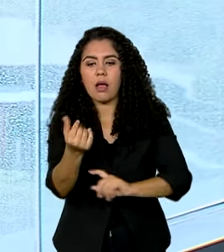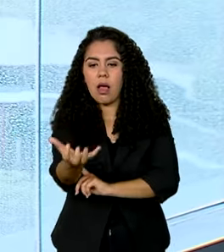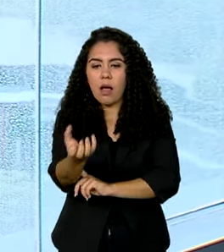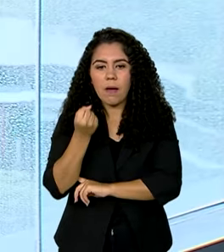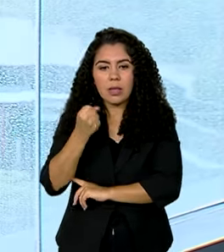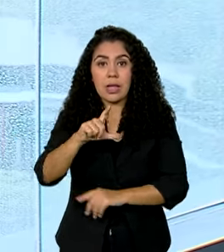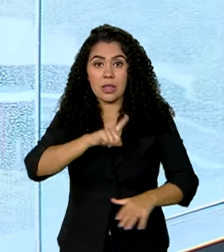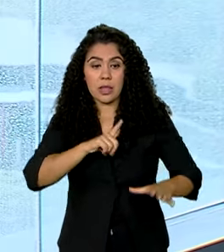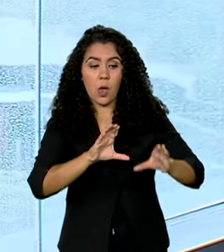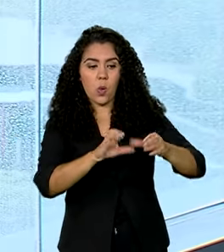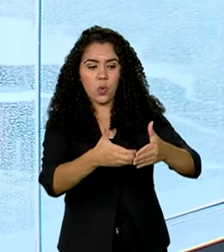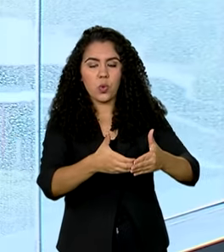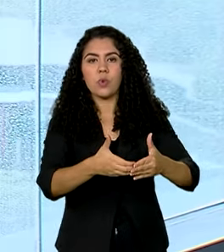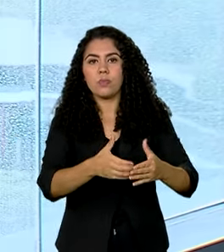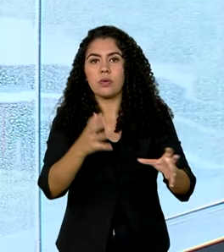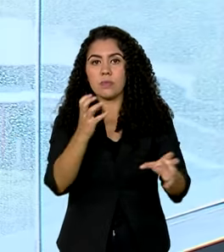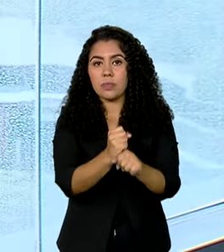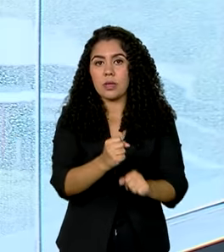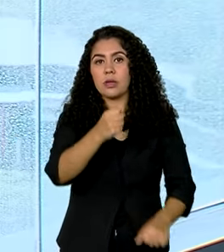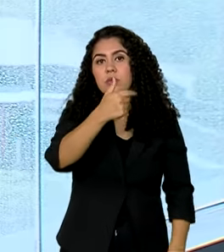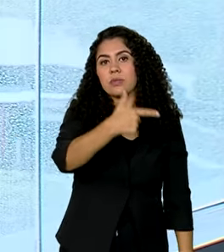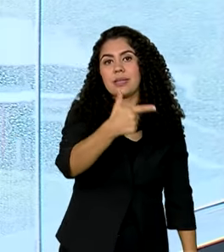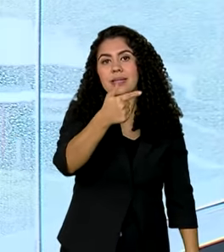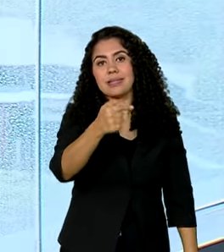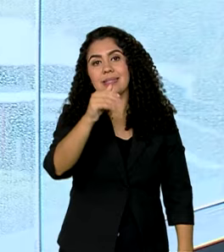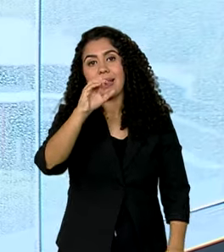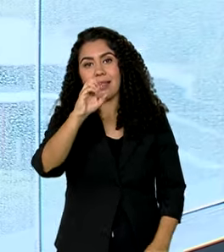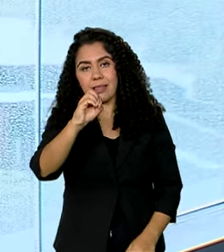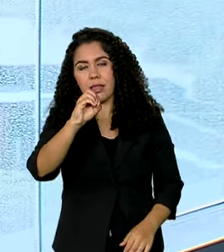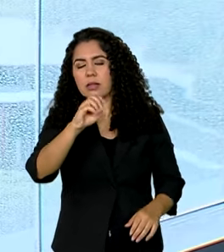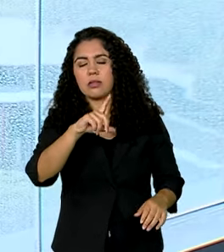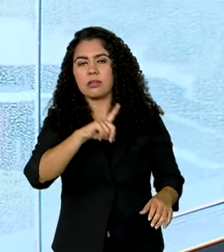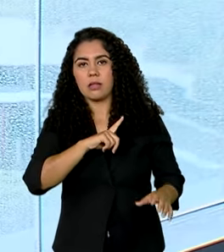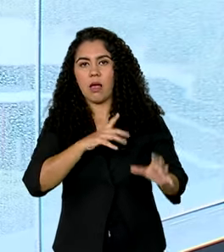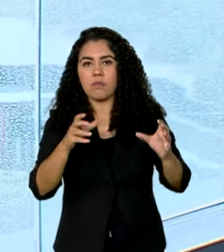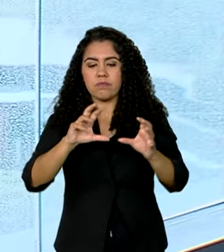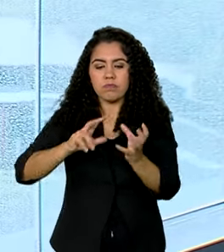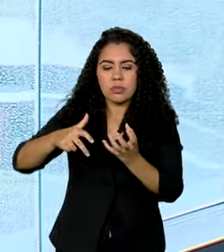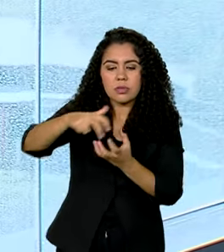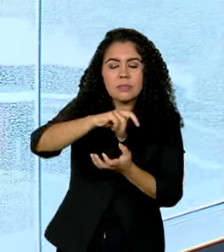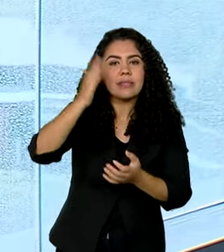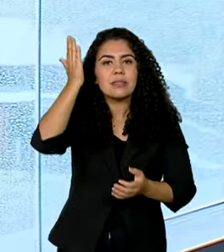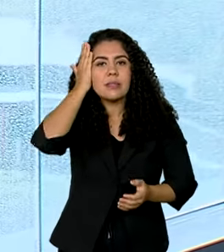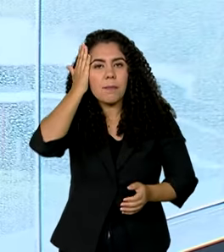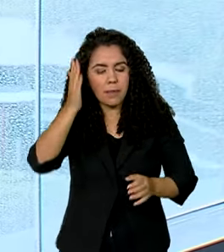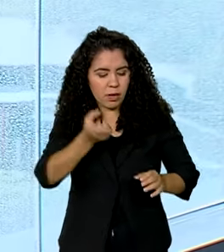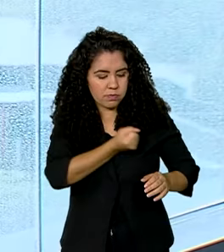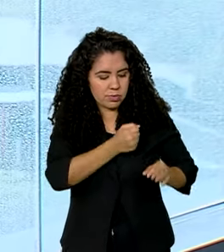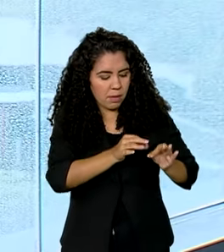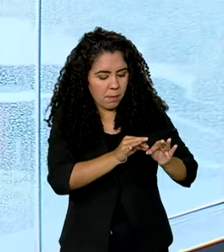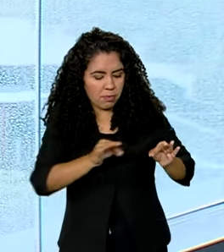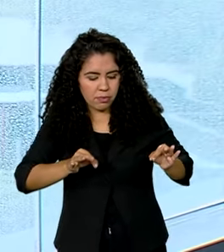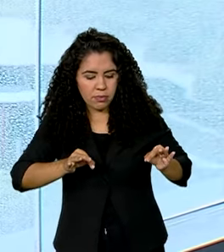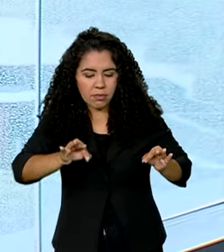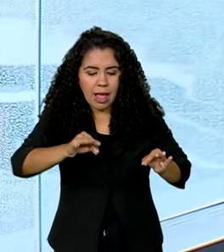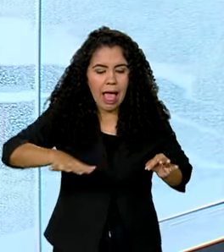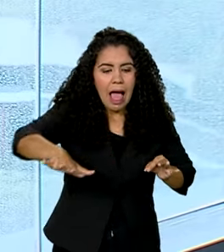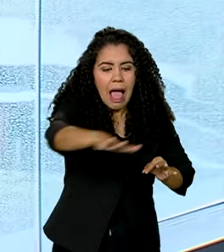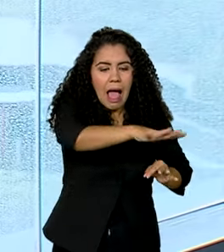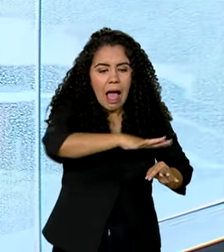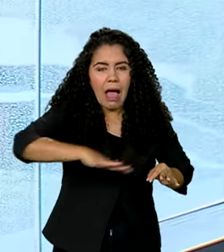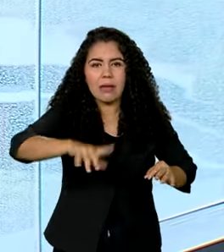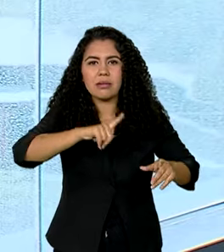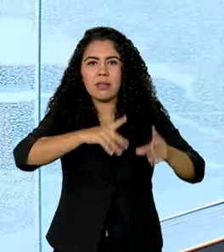grupo de 270 satélites, vai ser possível definir o tamanho e a área atingida pela mancha. Com essa